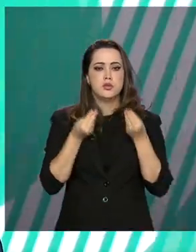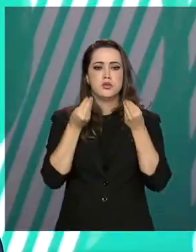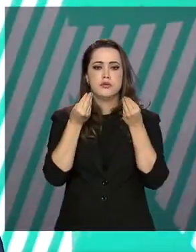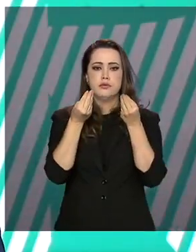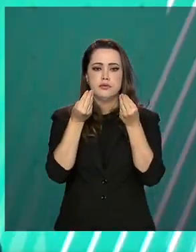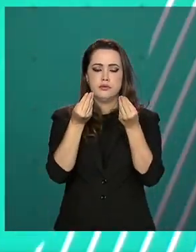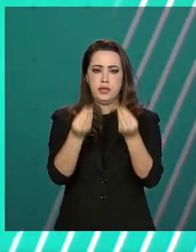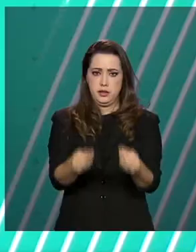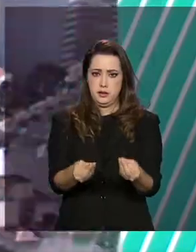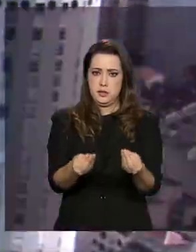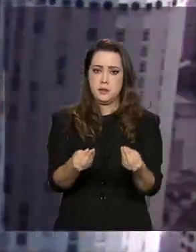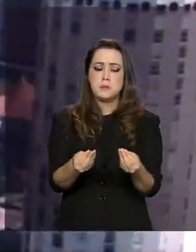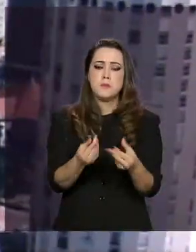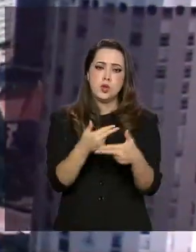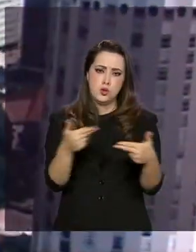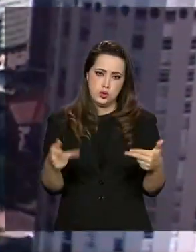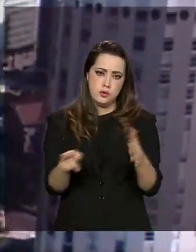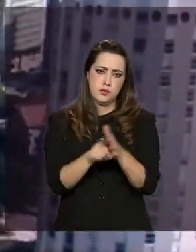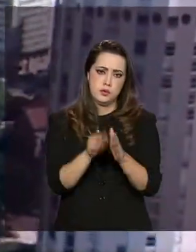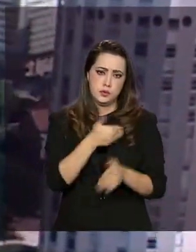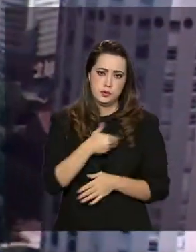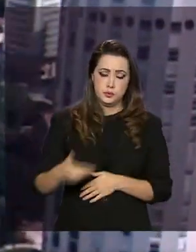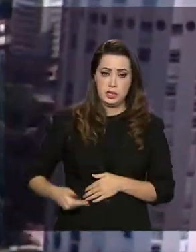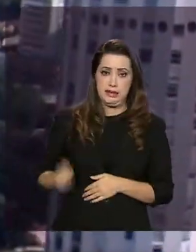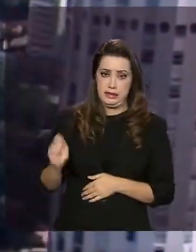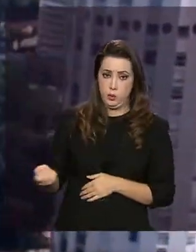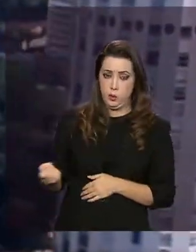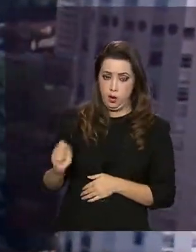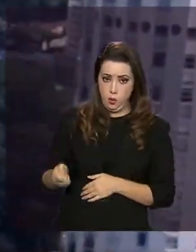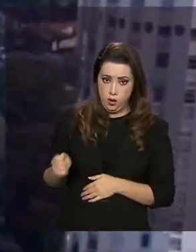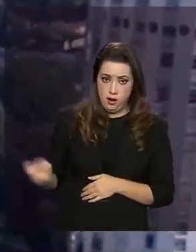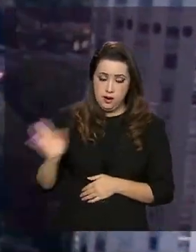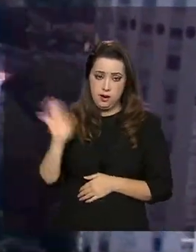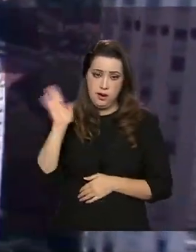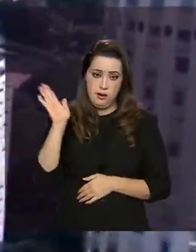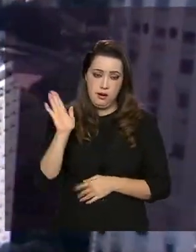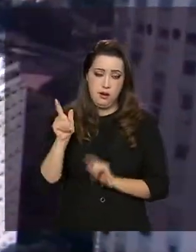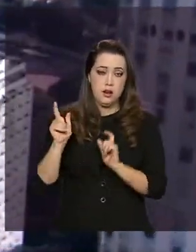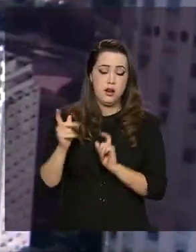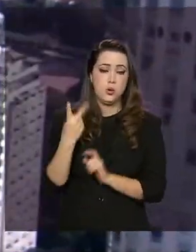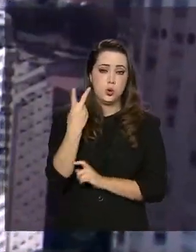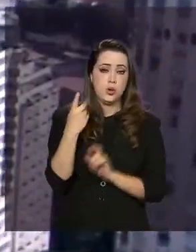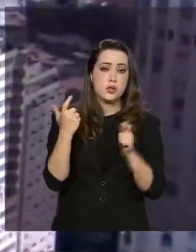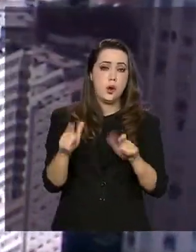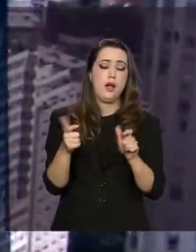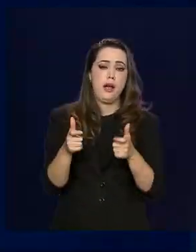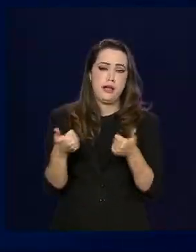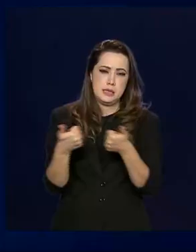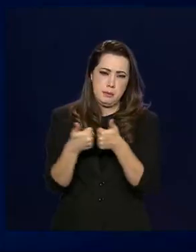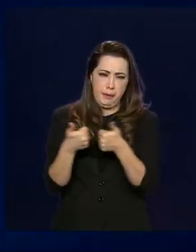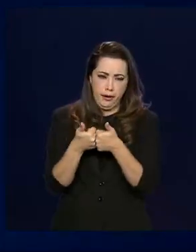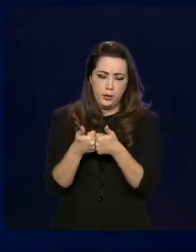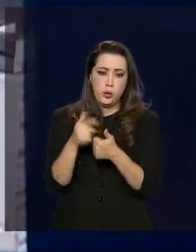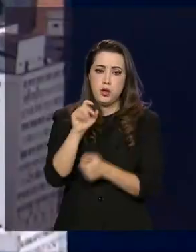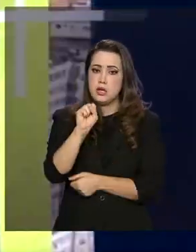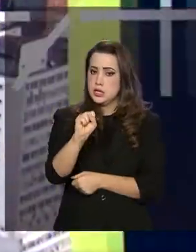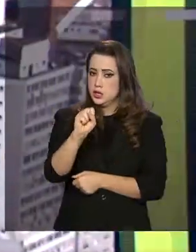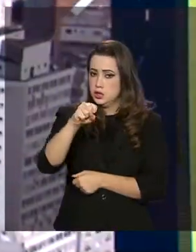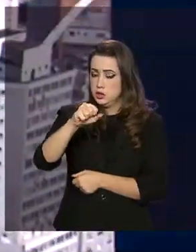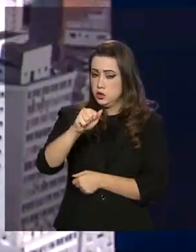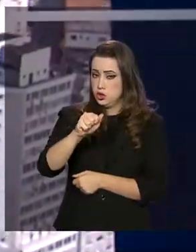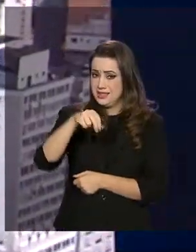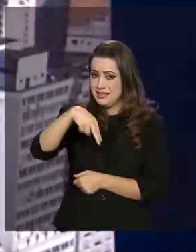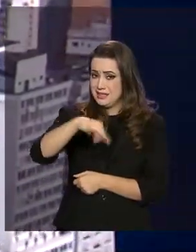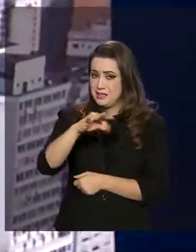com o leilão de dois terminais de celulose no Porto de Santos. As áreas receberão uma série de investimentos que devem